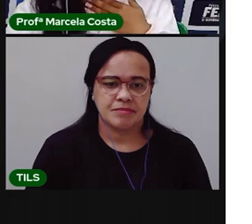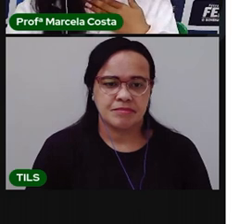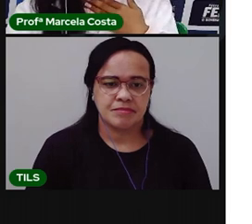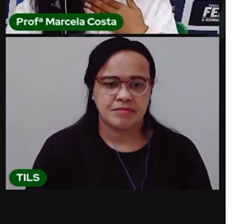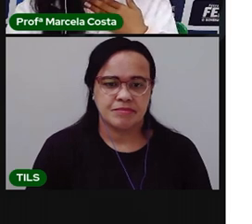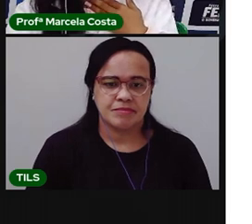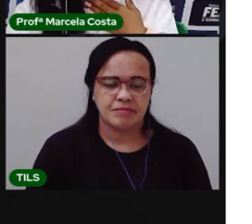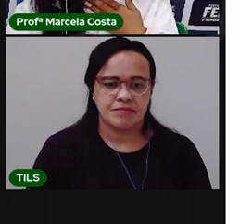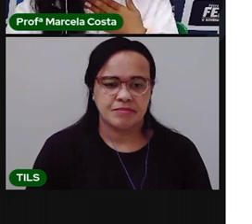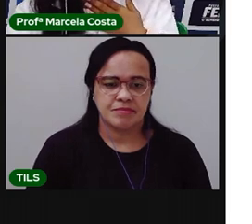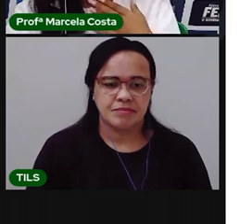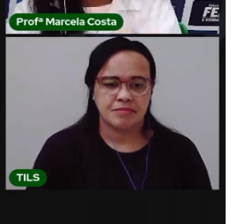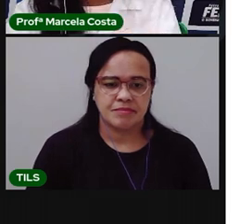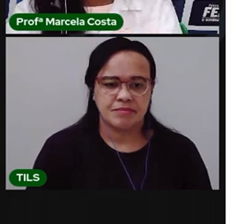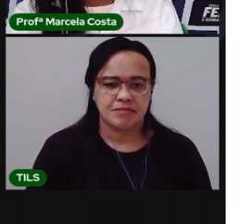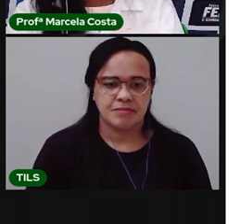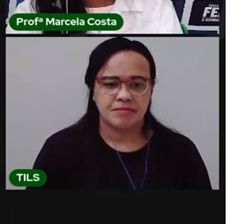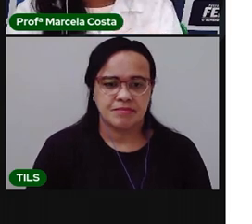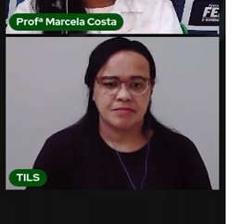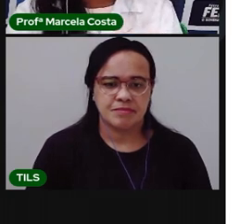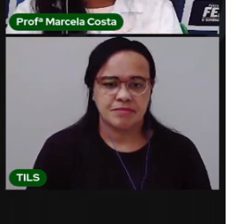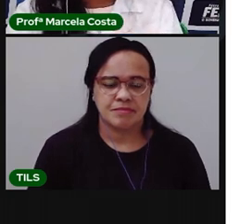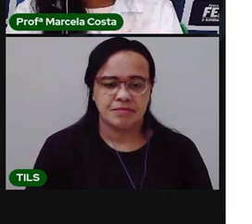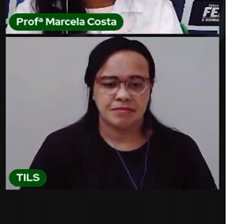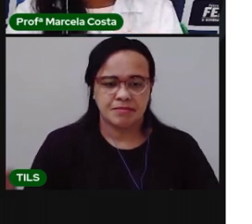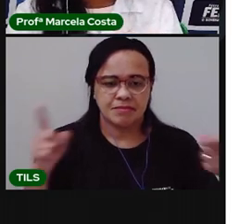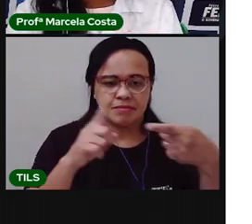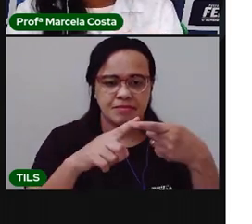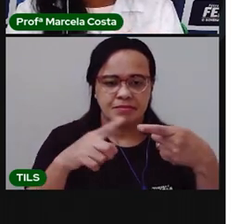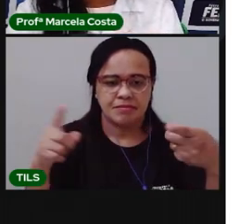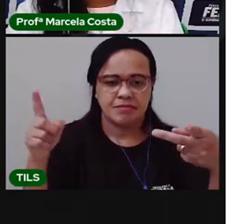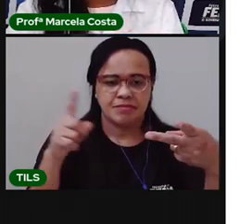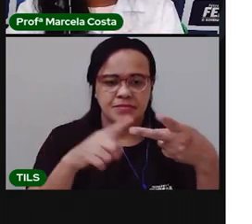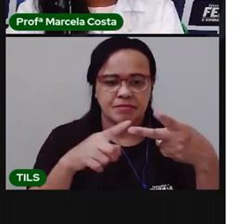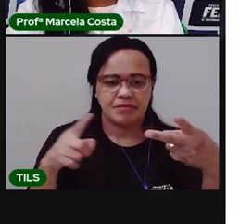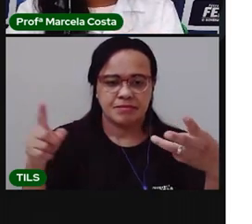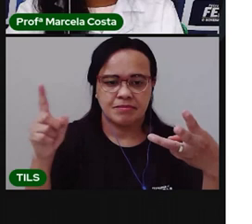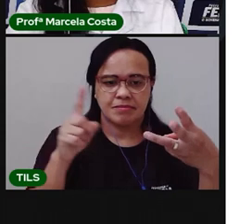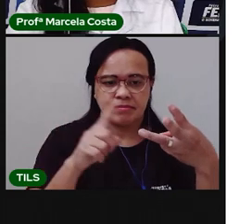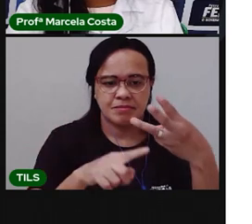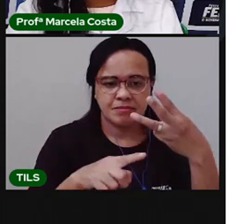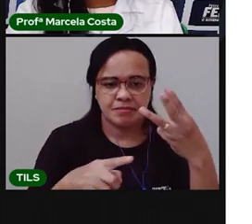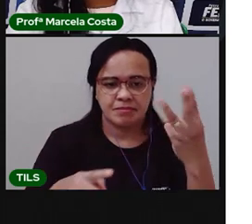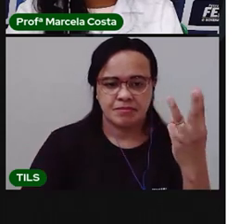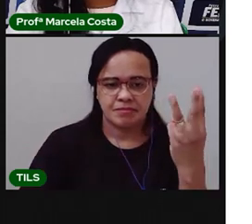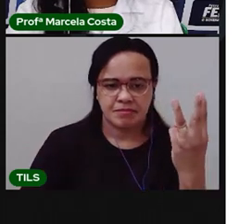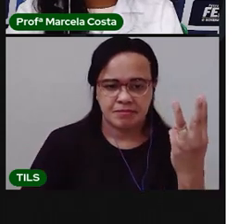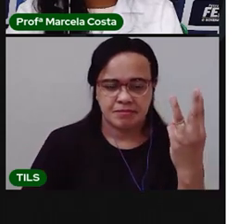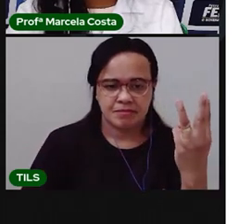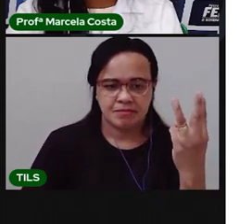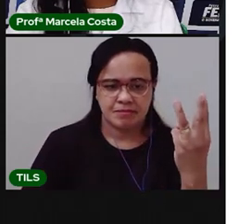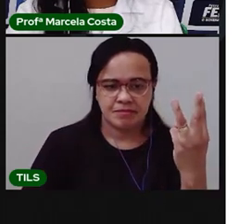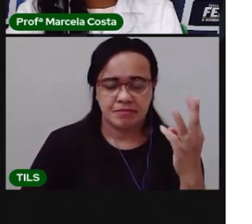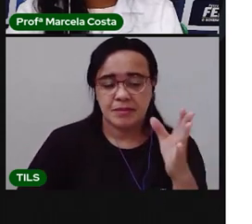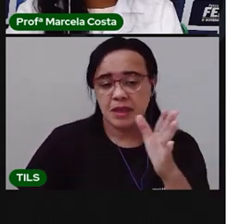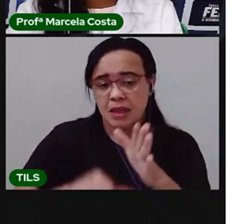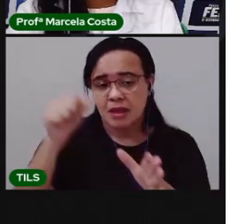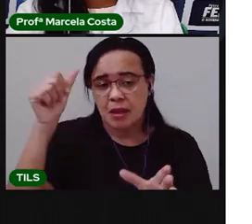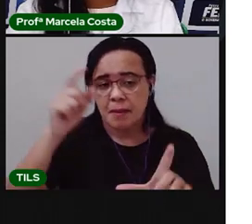Peixinho. Peixinho. Peixinho. Peixinho. a letra inicial dessa palavra? Peixinho.